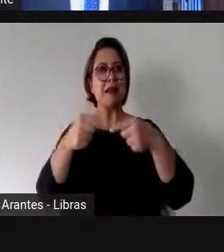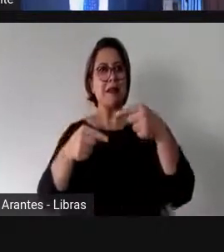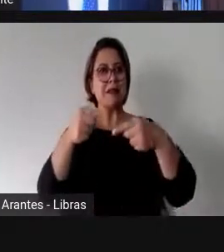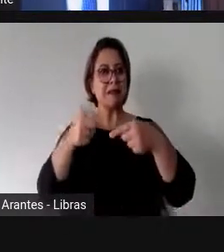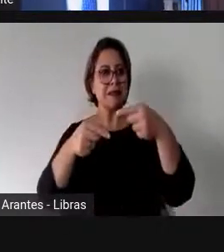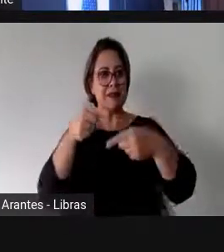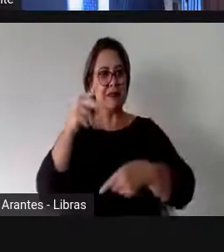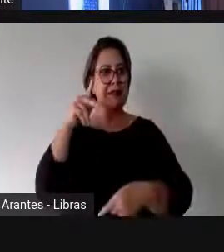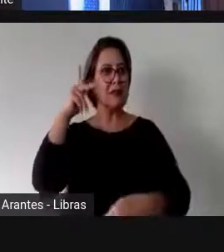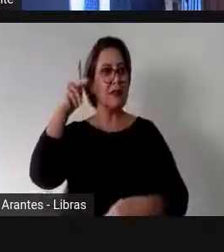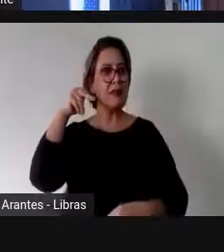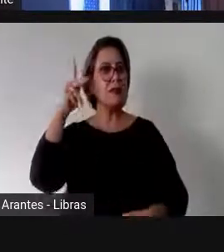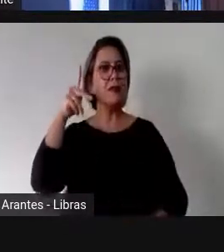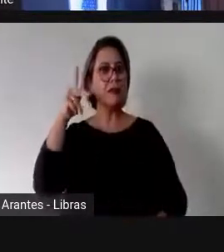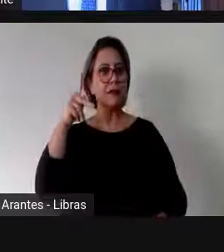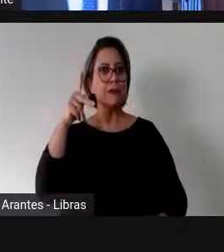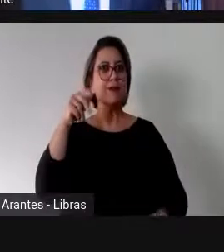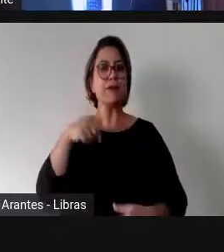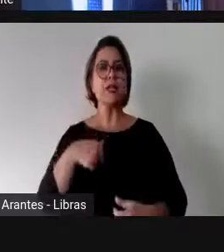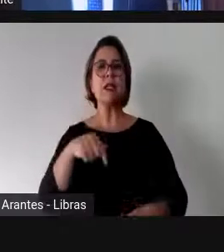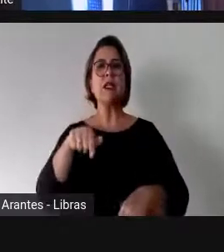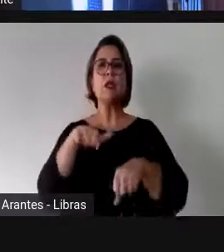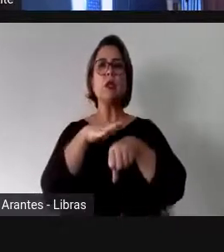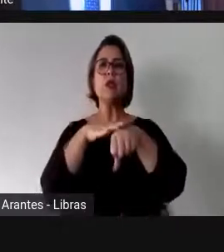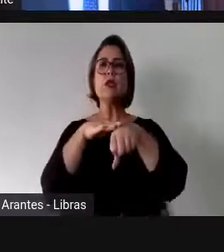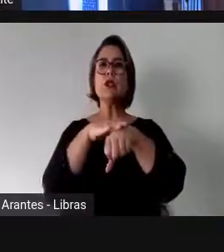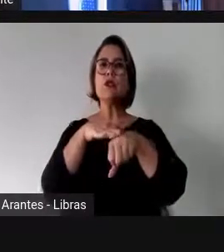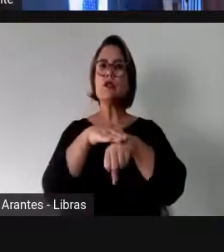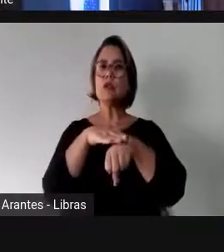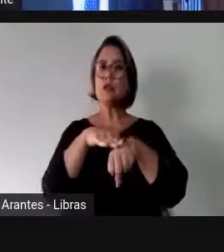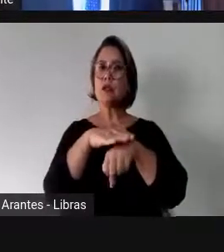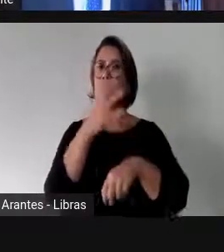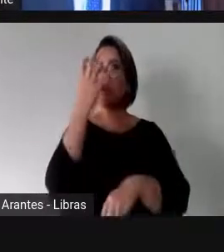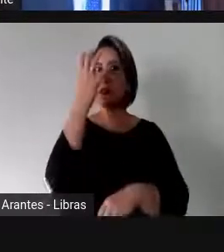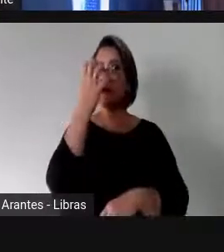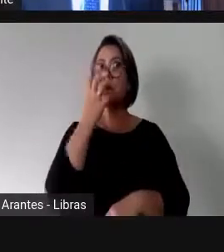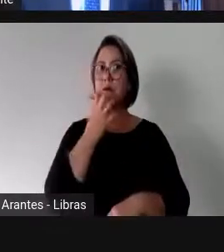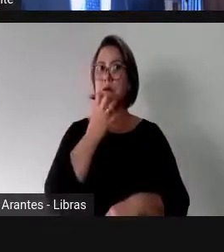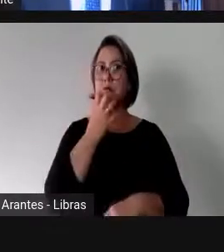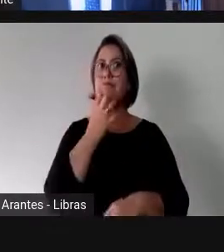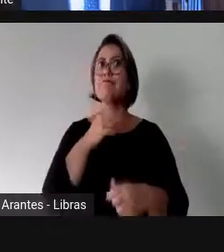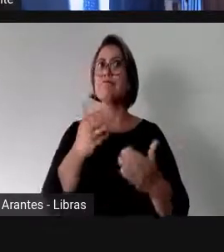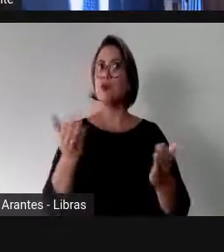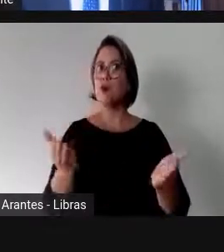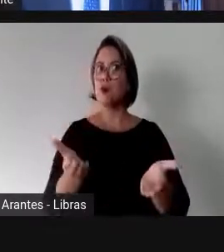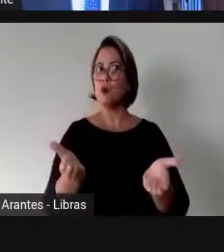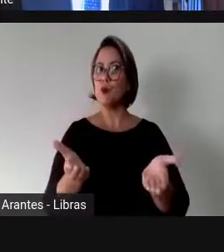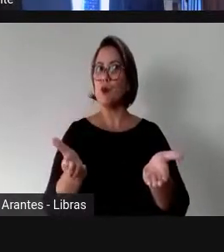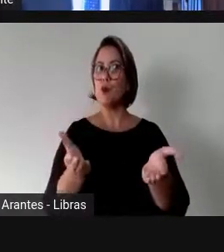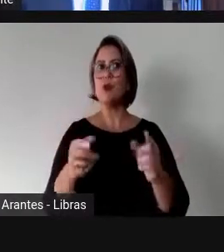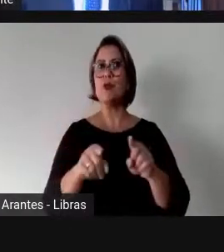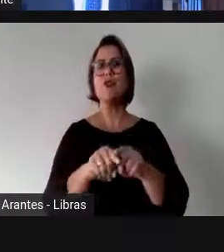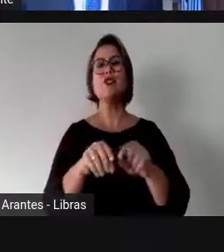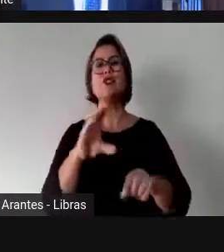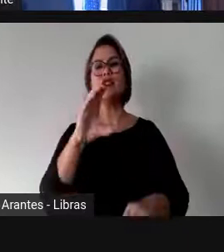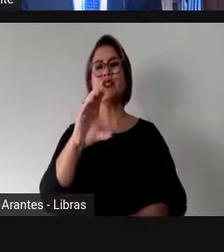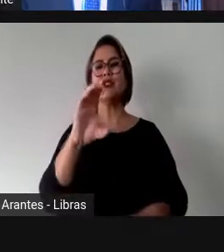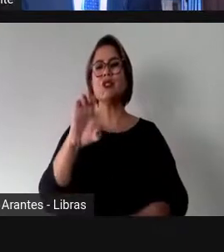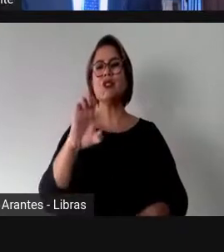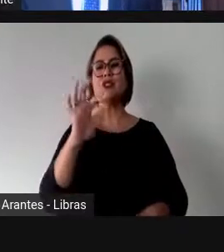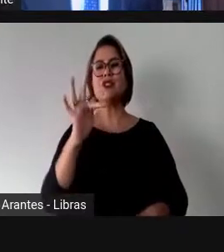conversar muito seriamente sobre isso. Para isso, o nosso canal